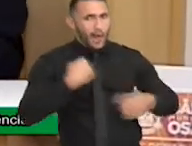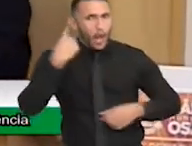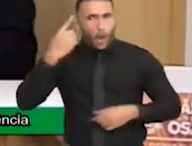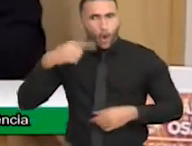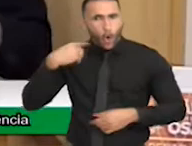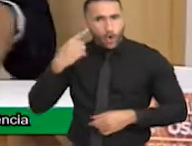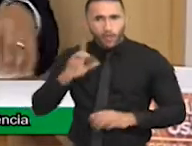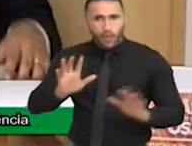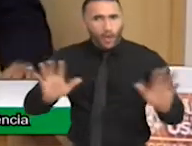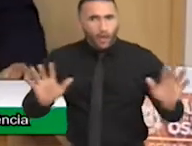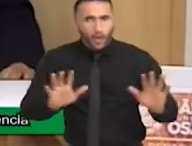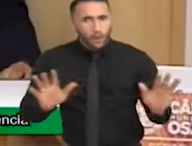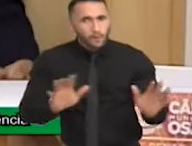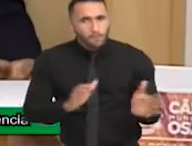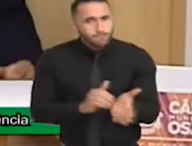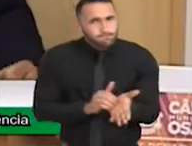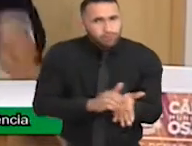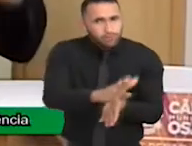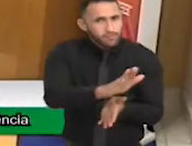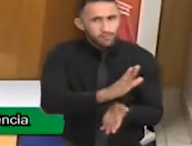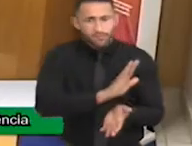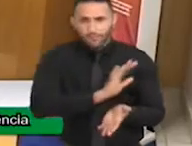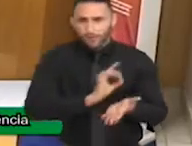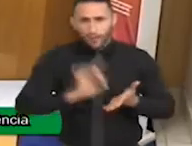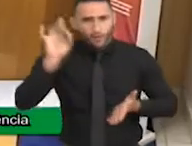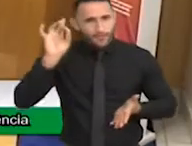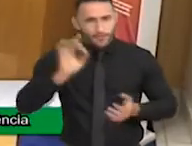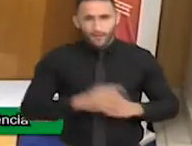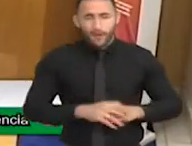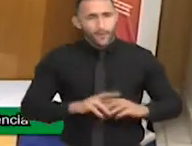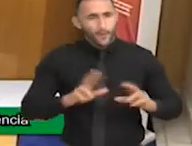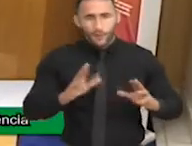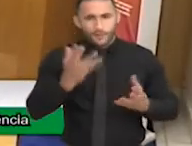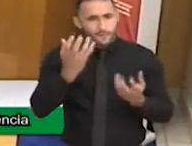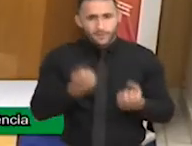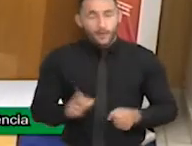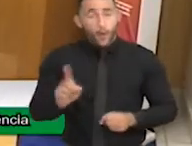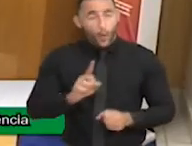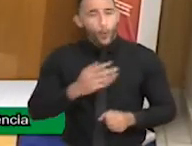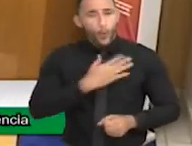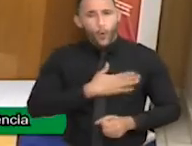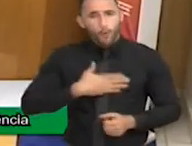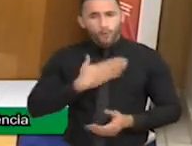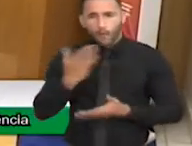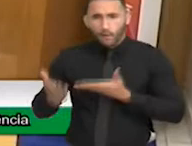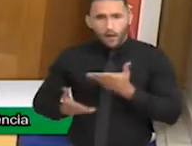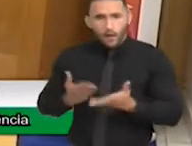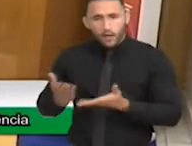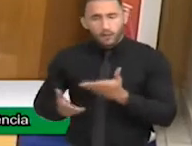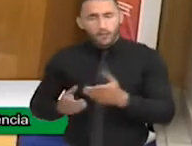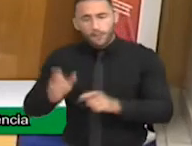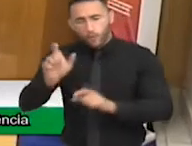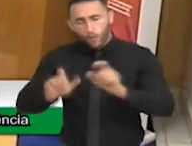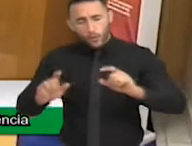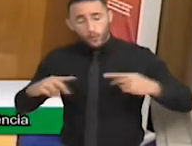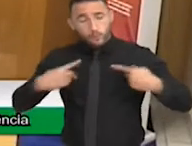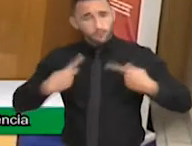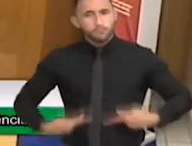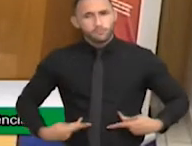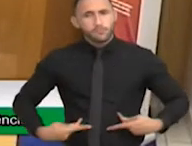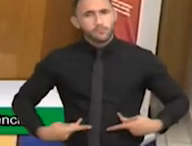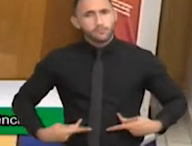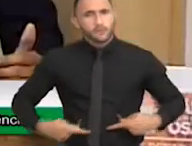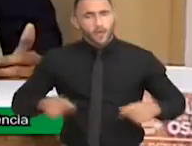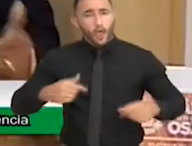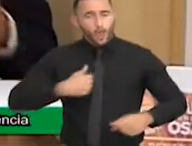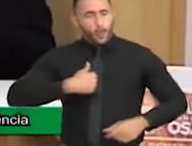grito, já boto para correr também, eu não gosto não, eu já gosto de que as pessoas sejam tratadas como seres humanos. Então, eu